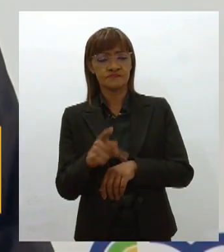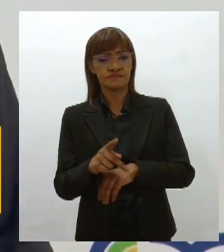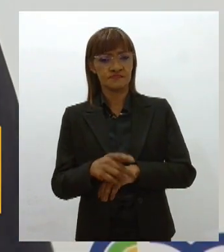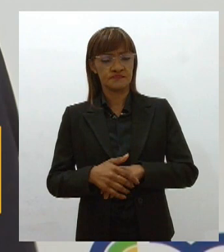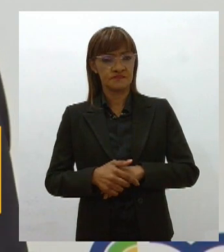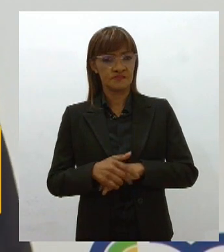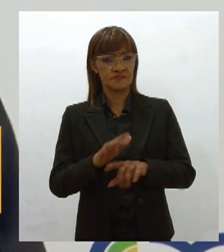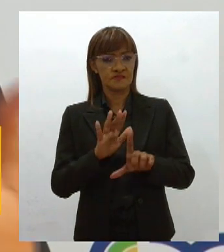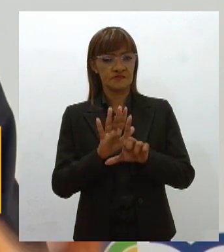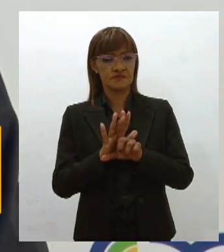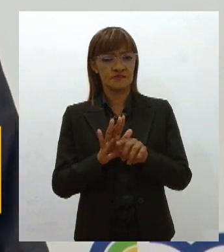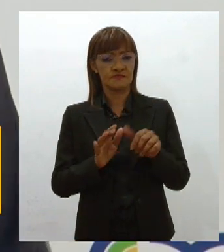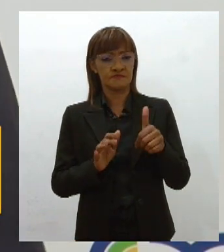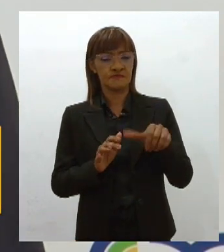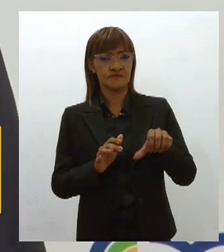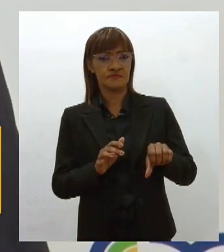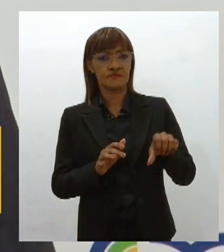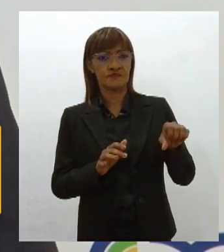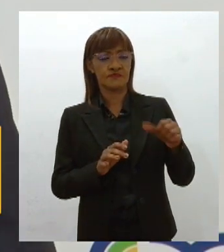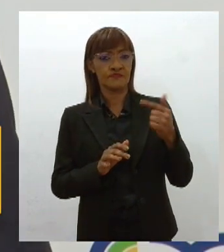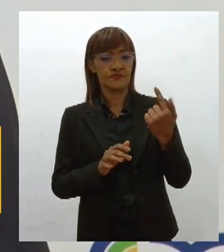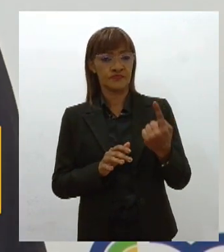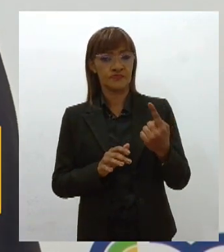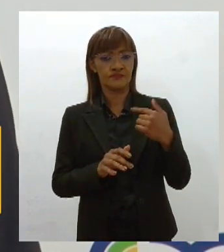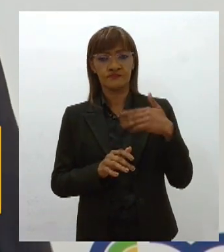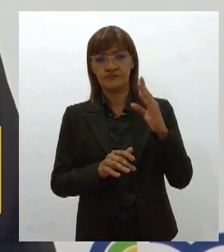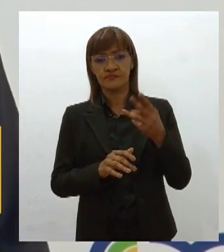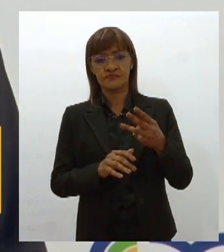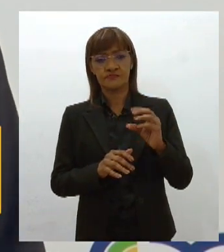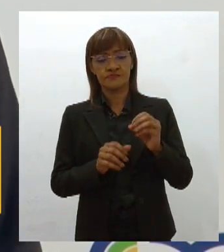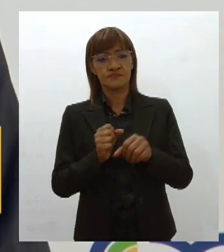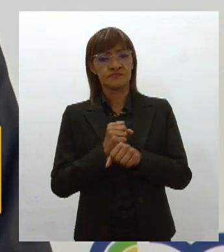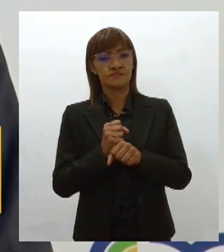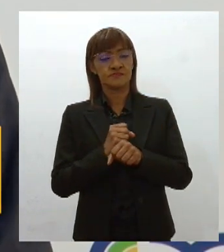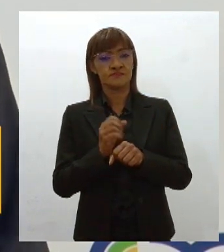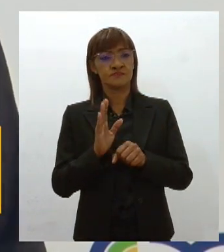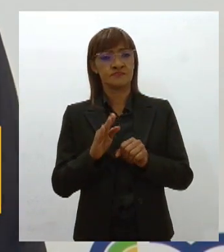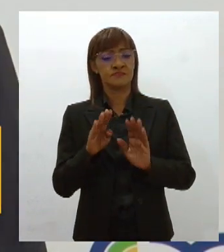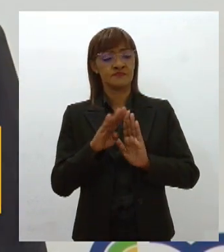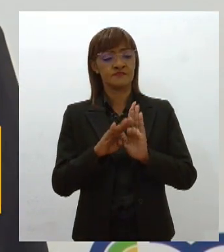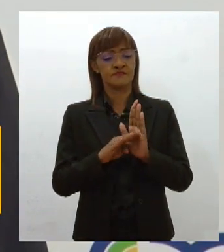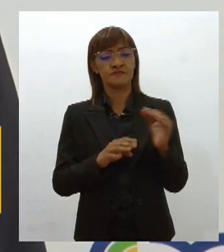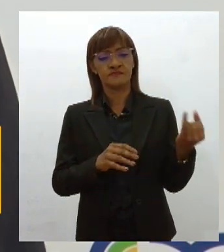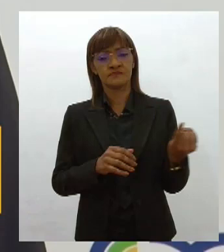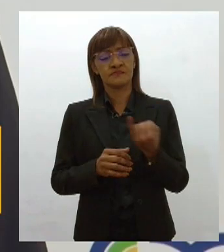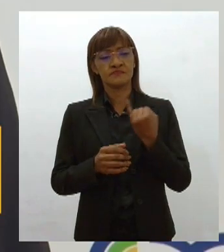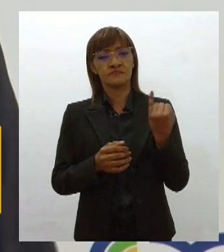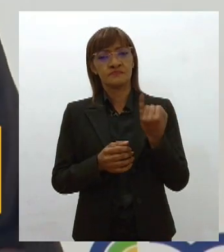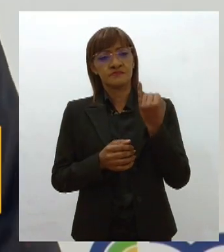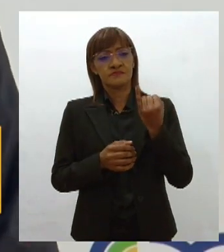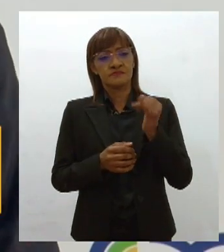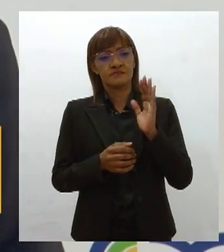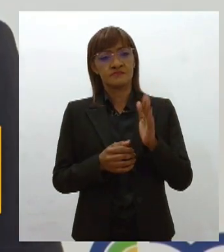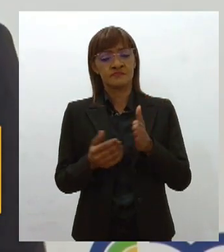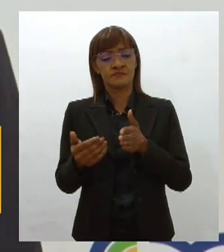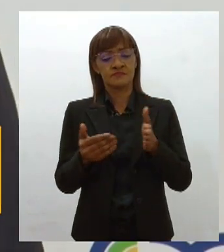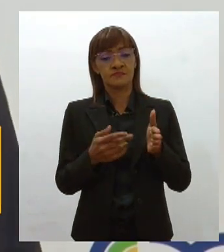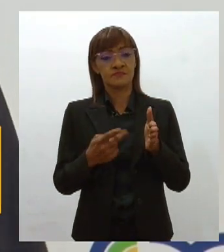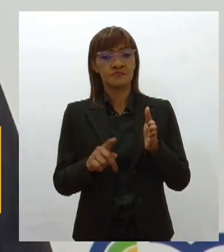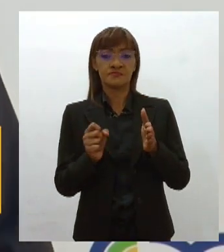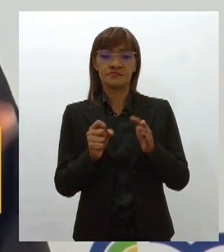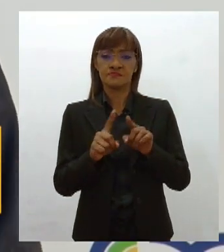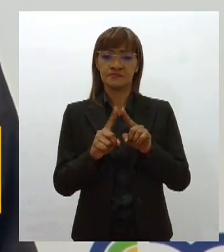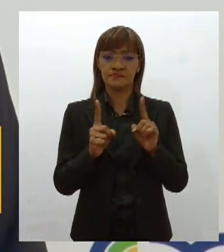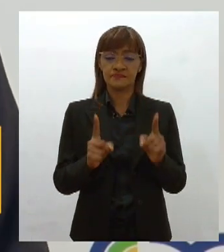que é de 1991, ou seja, mais de 30 anos, que criou o PSDI, um programa importante que atraiu várias indústrias para Sergipe, mas que precisa da nossa